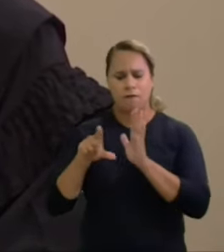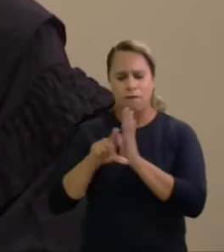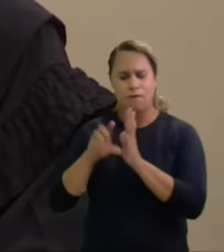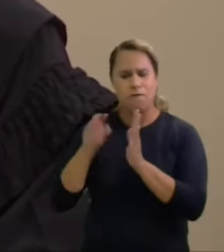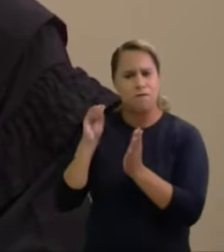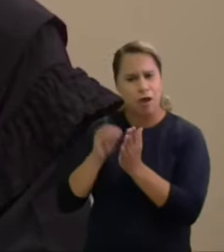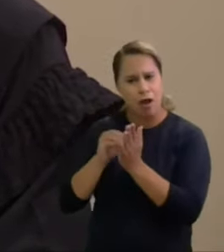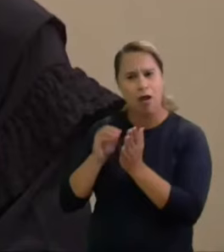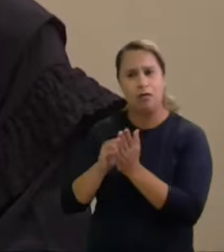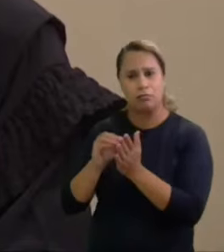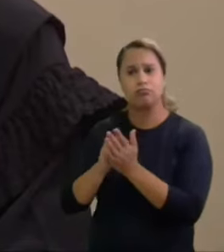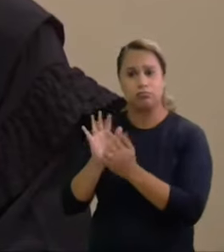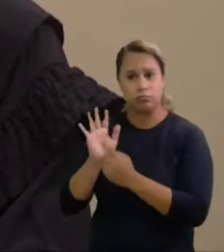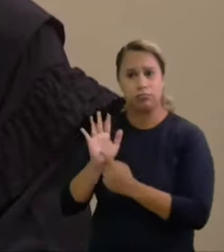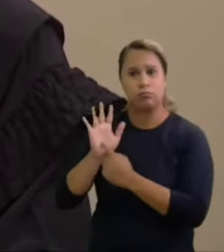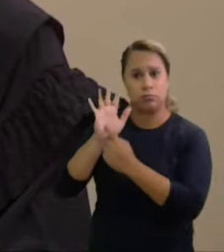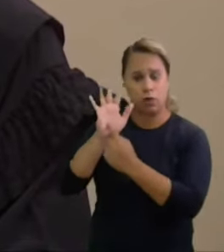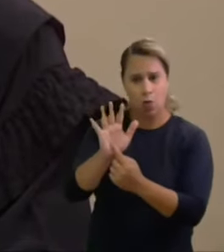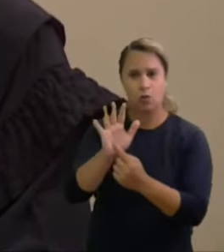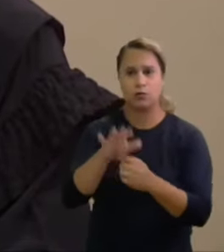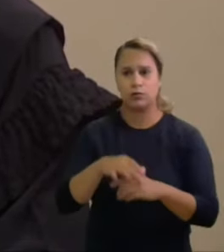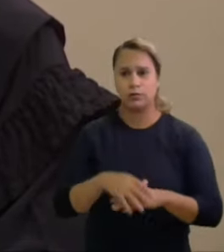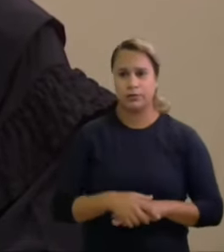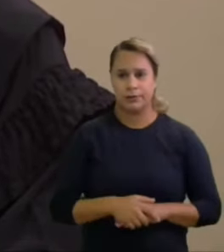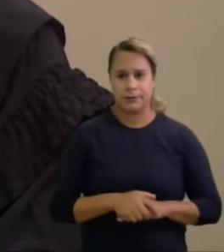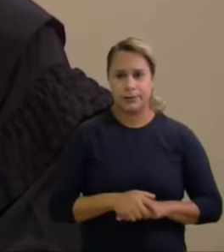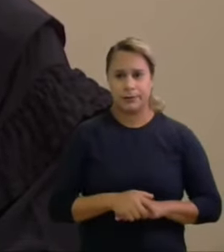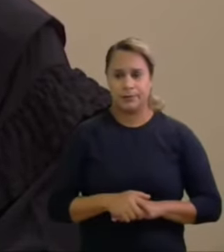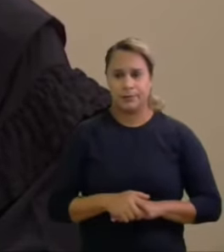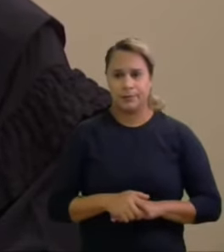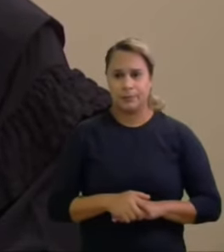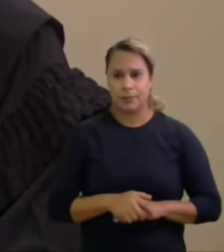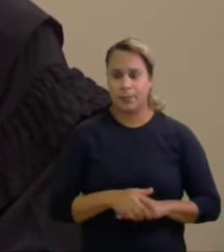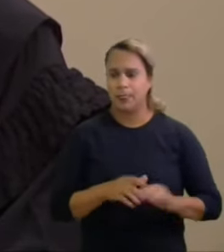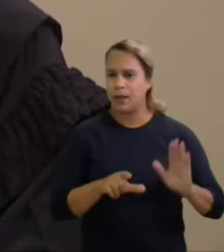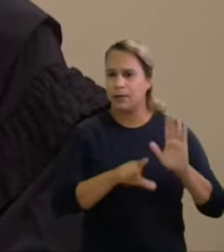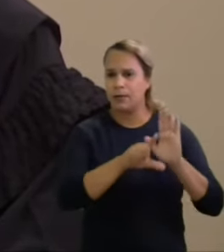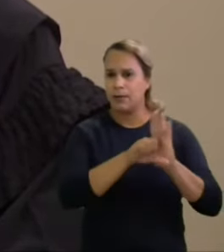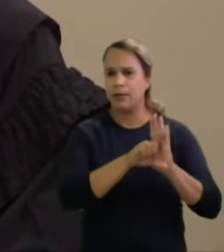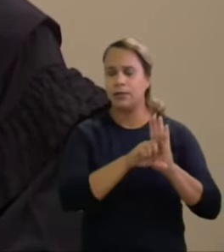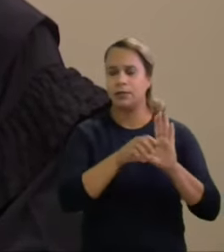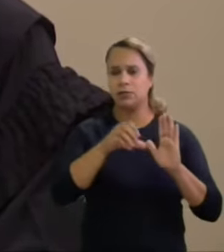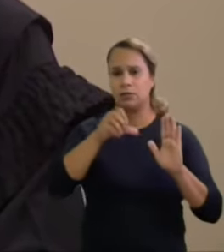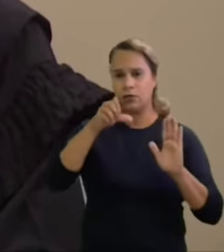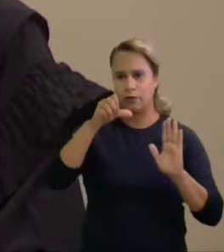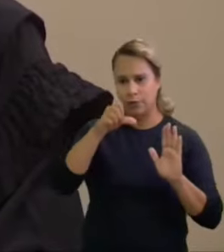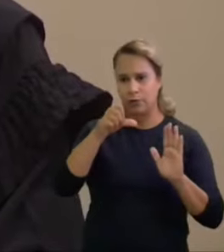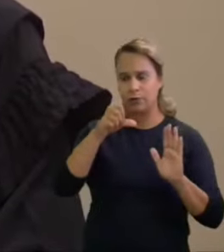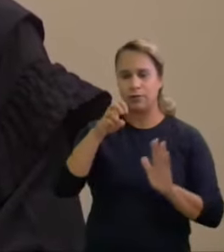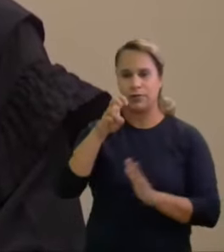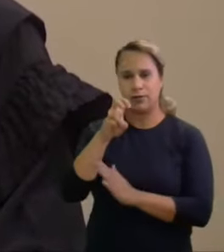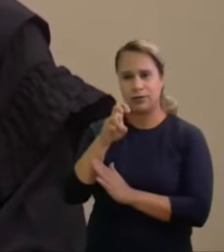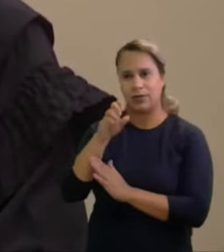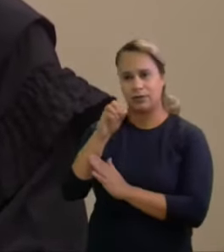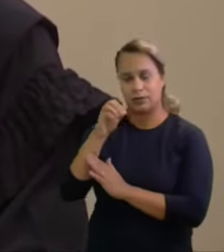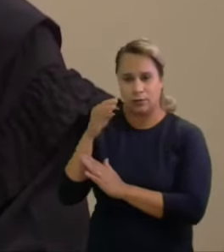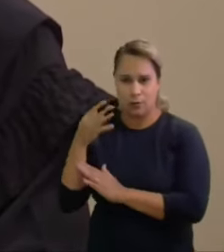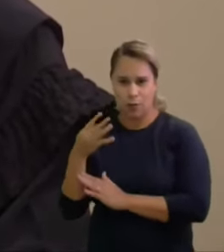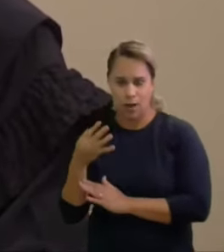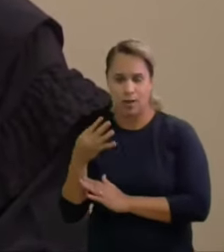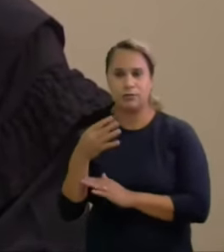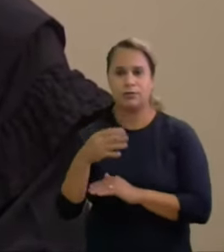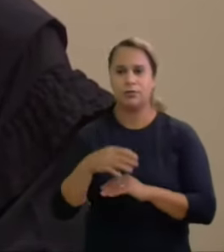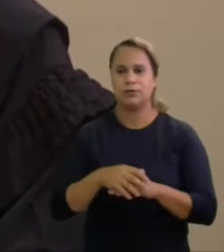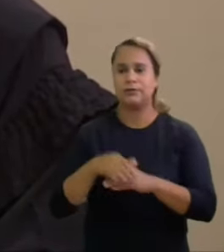disposto no artigo 30A da lei 9.504 97 lei das eleições então naqueles autos ficou